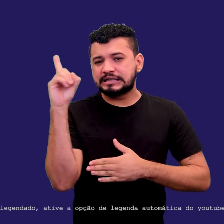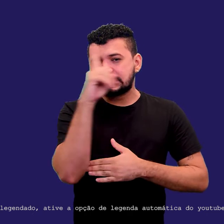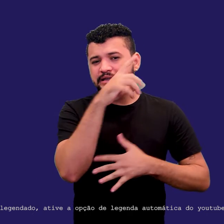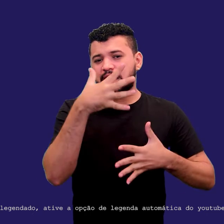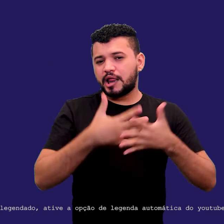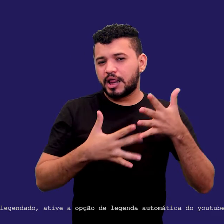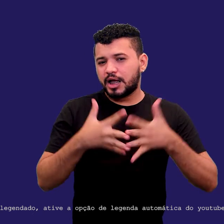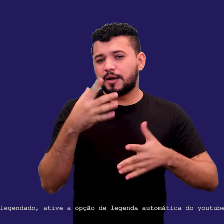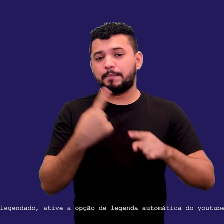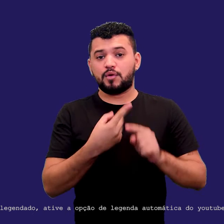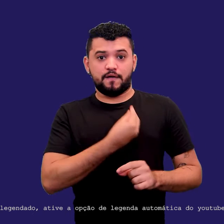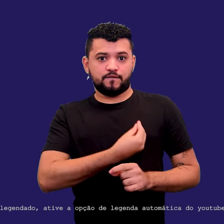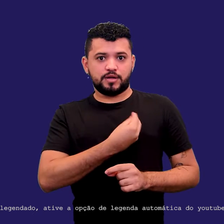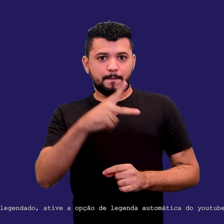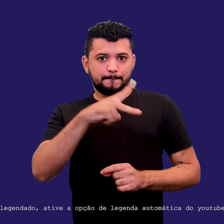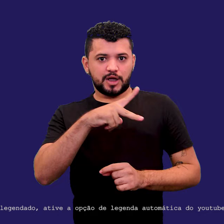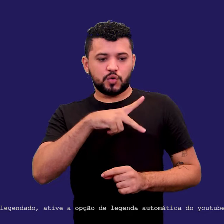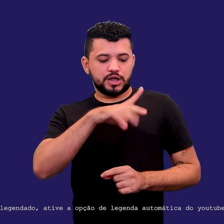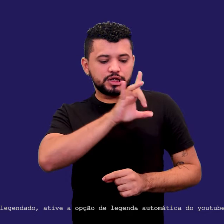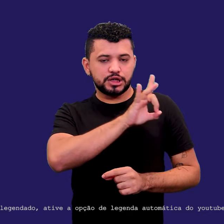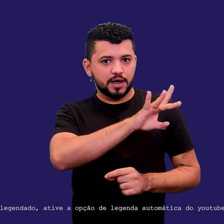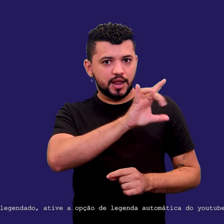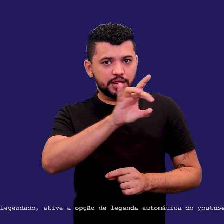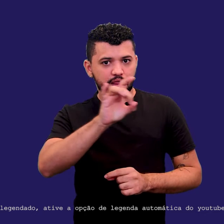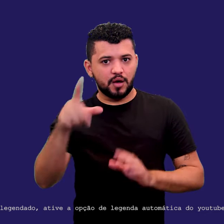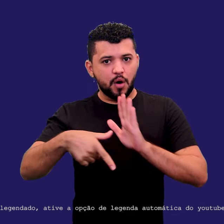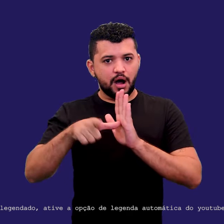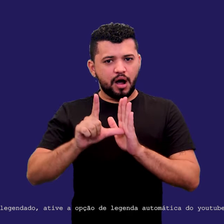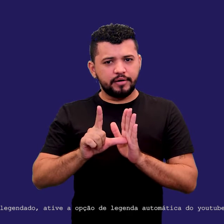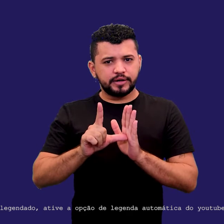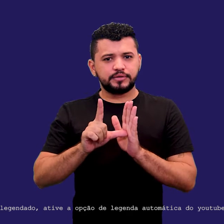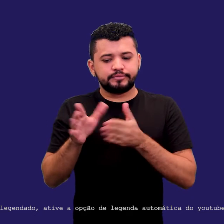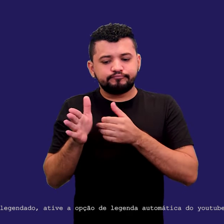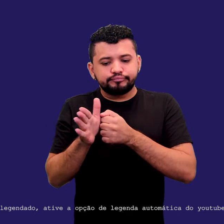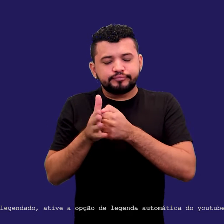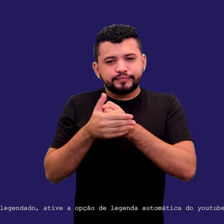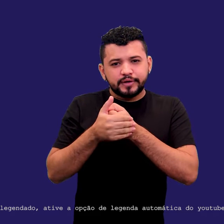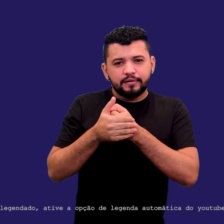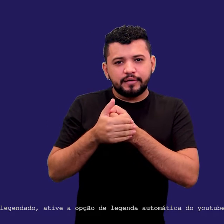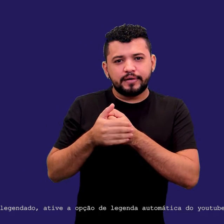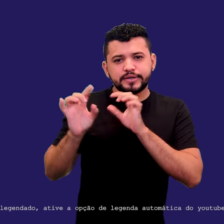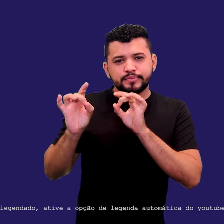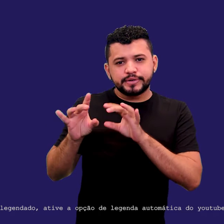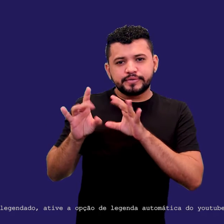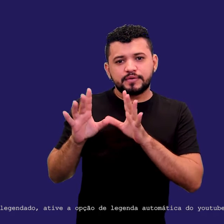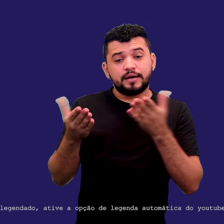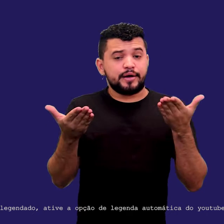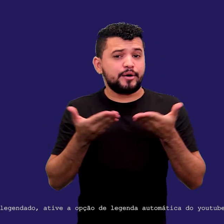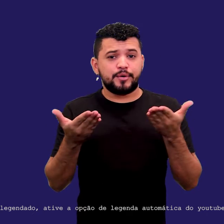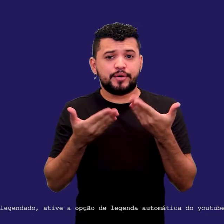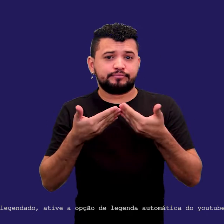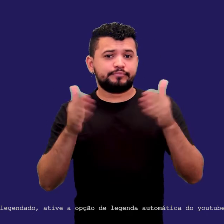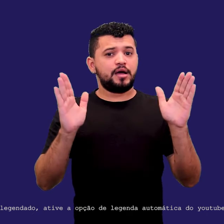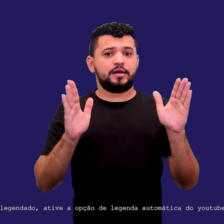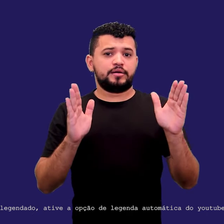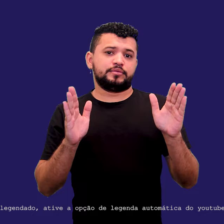Porque hoje a vida pessoal que antigamente ela estava blindada, né? No seu ambiente de residência. Hoje ela não